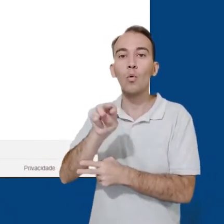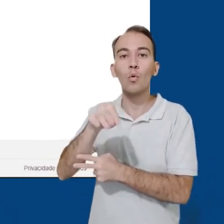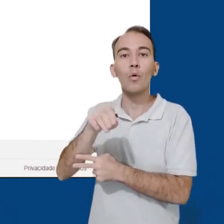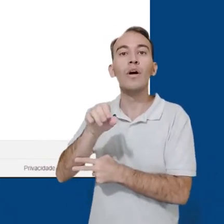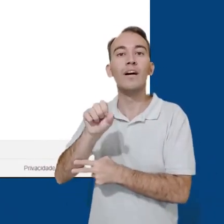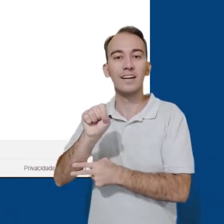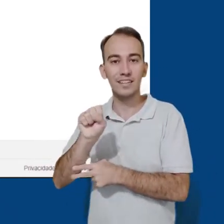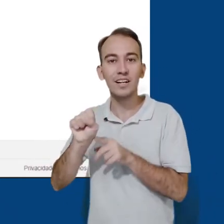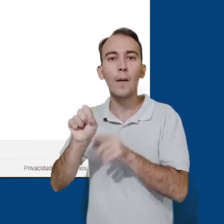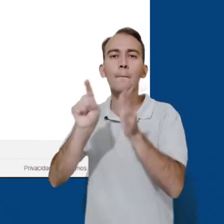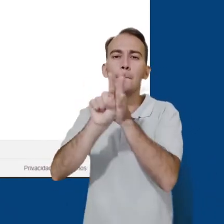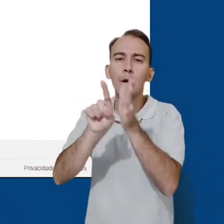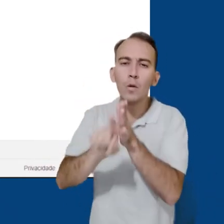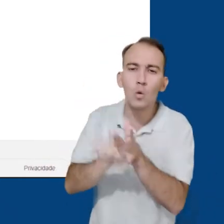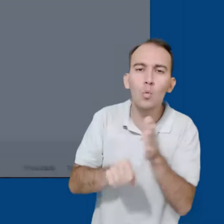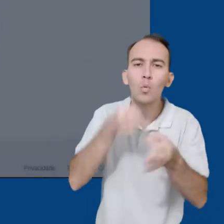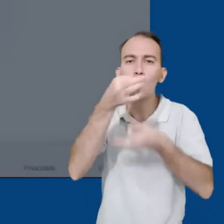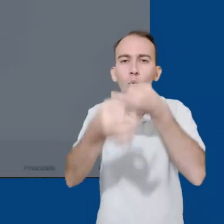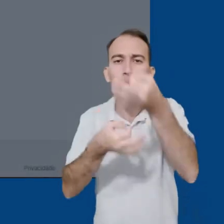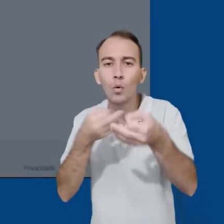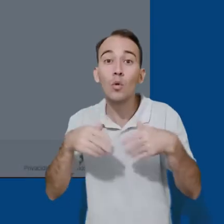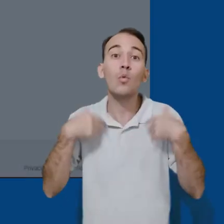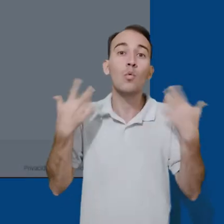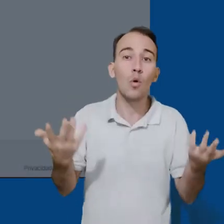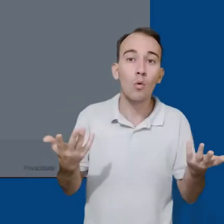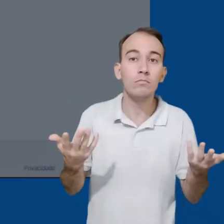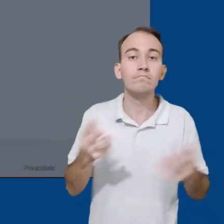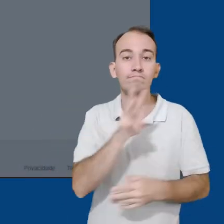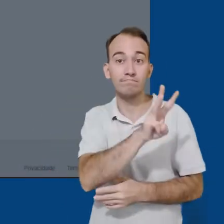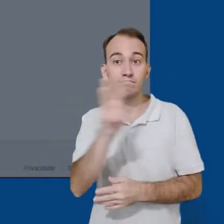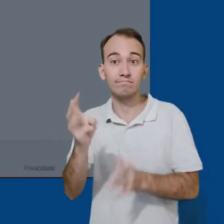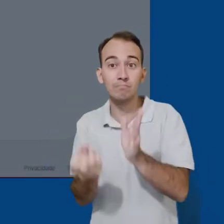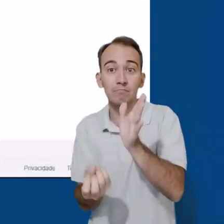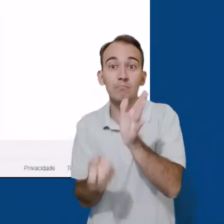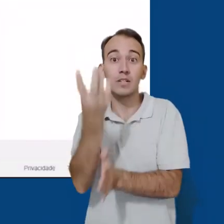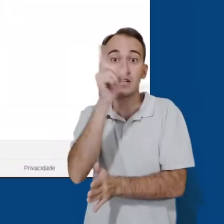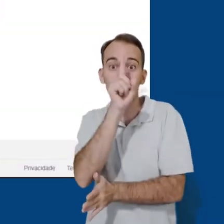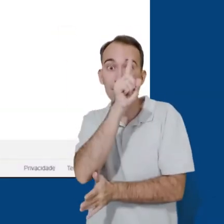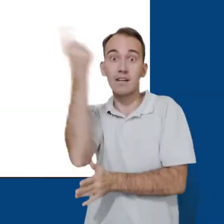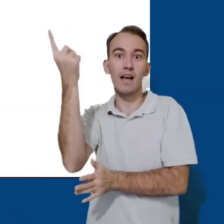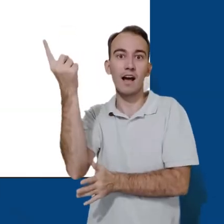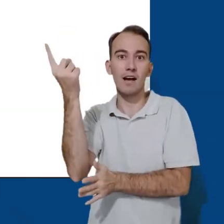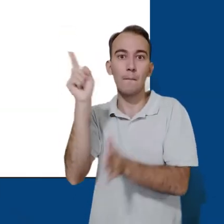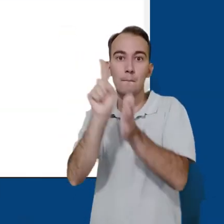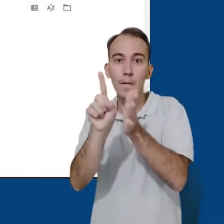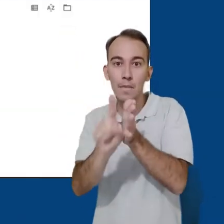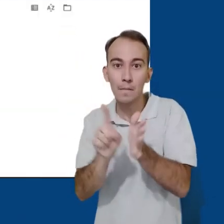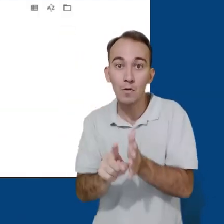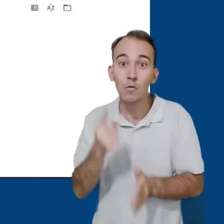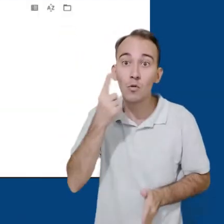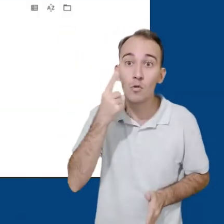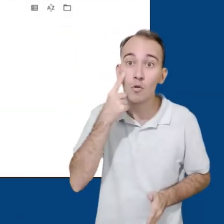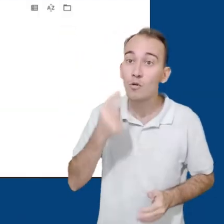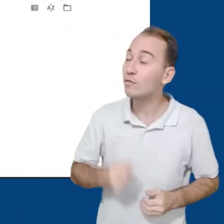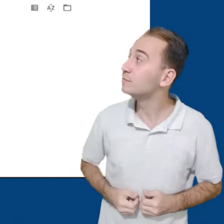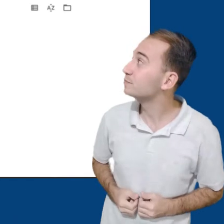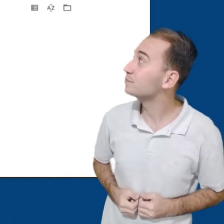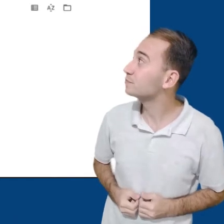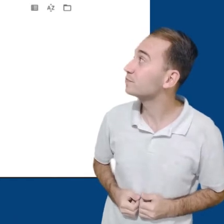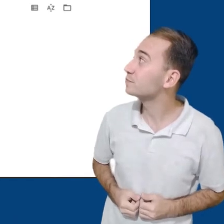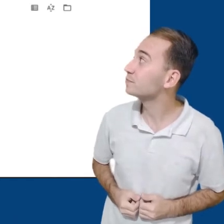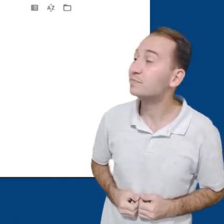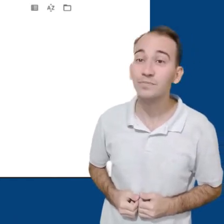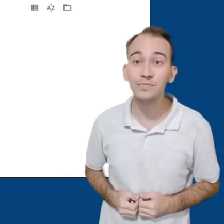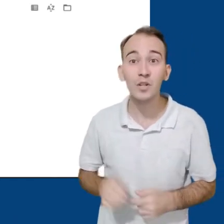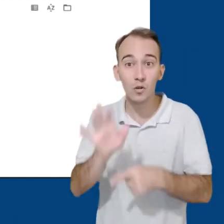questionários. Para acessar, digitamos na barra de endereços forms.google.com e o link também está na descrição deste